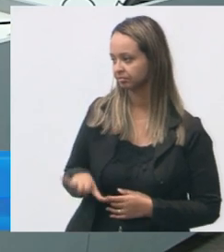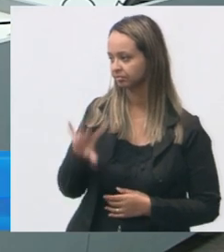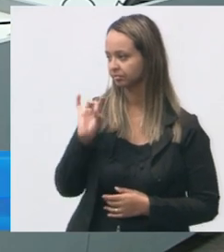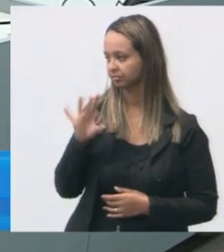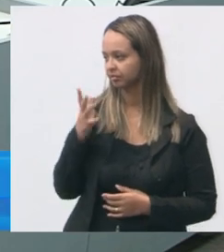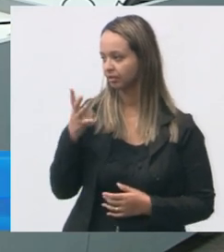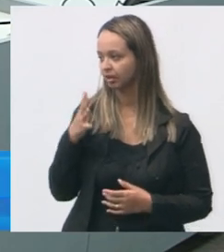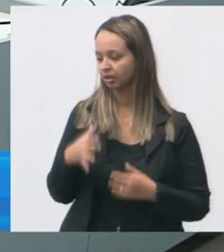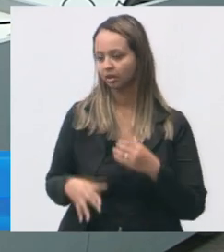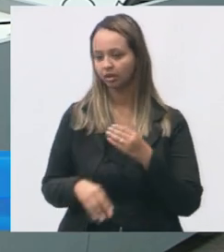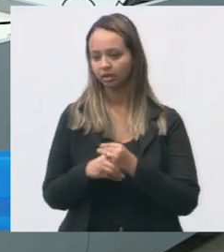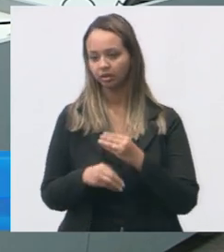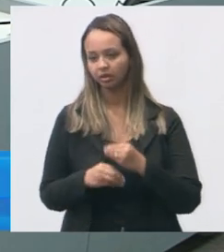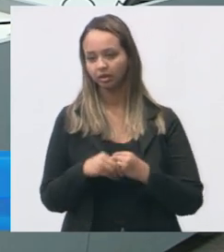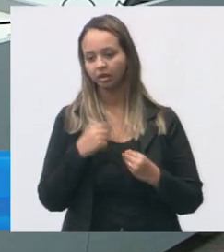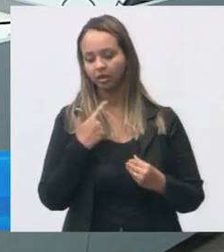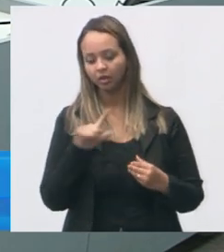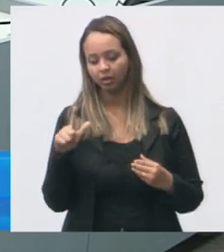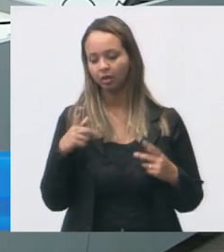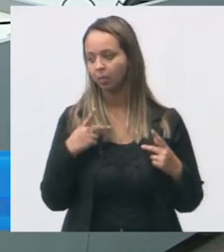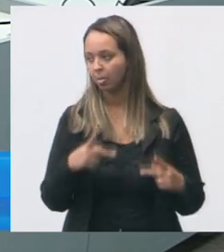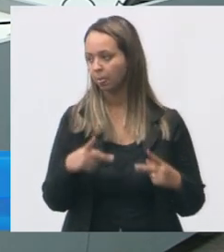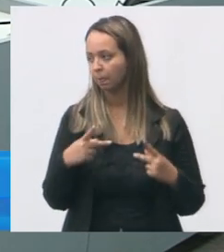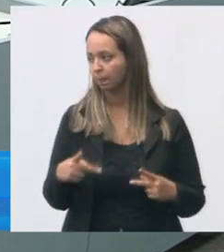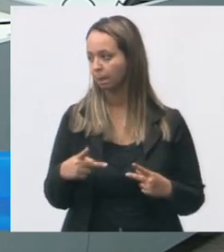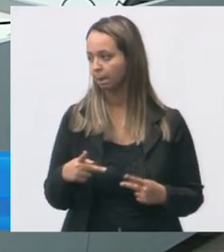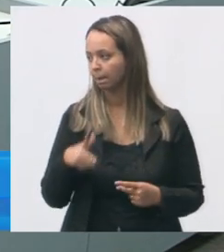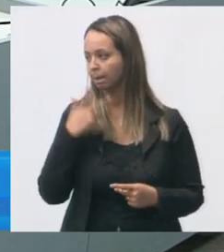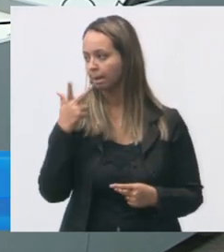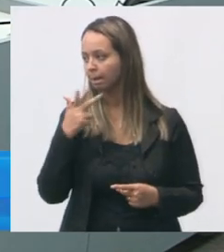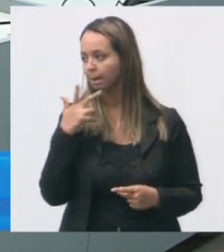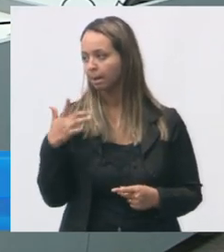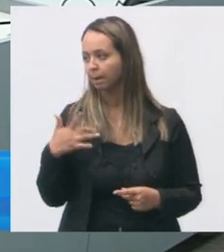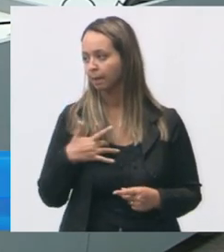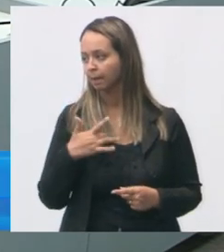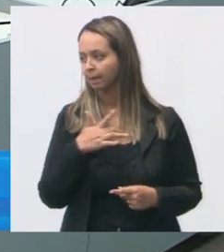para você acrescentar a nossa próxima visita que você falou e muito da unidade de saúde